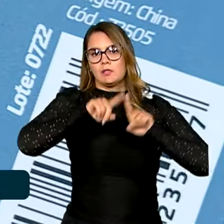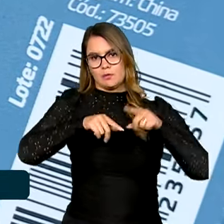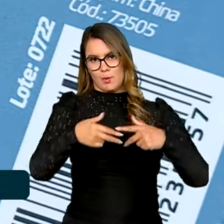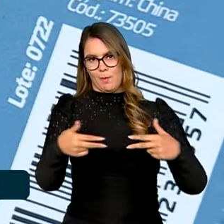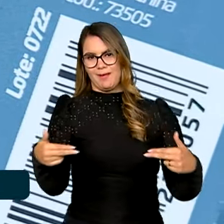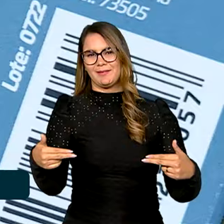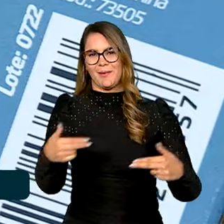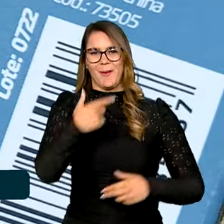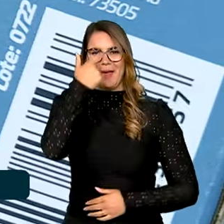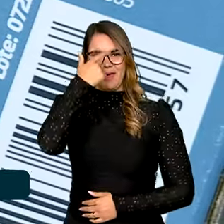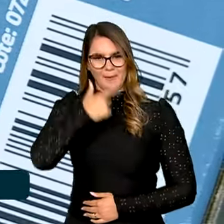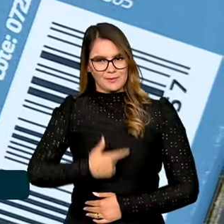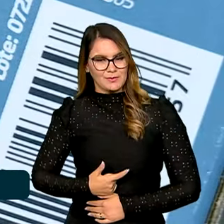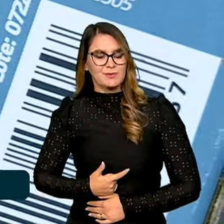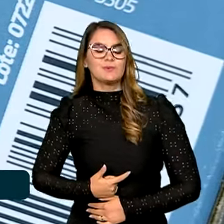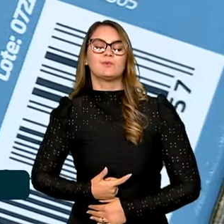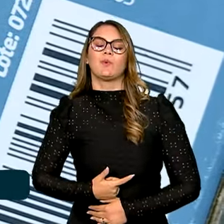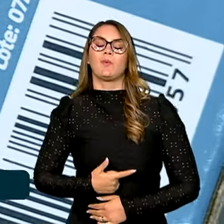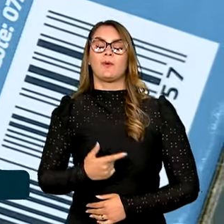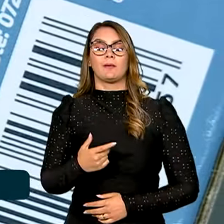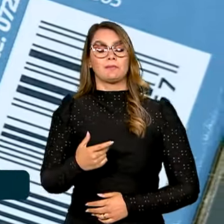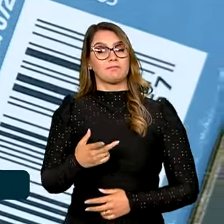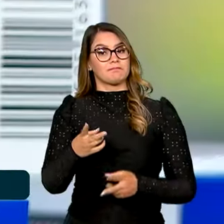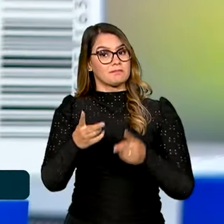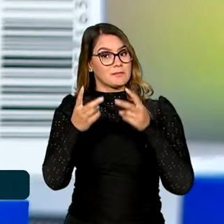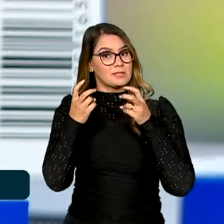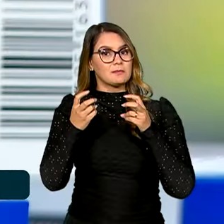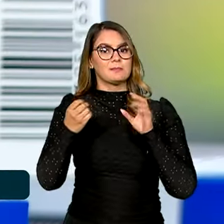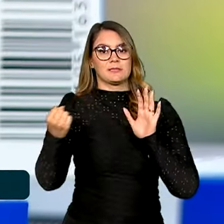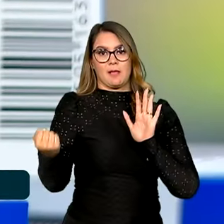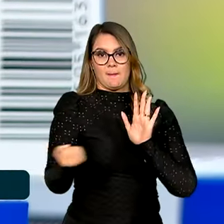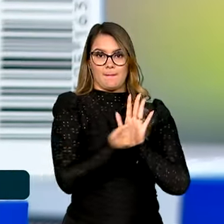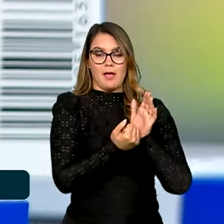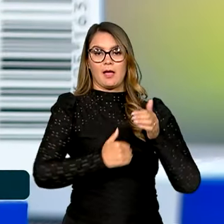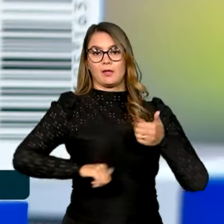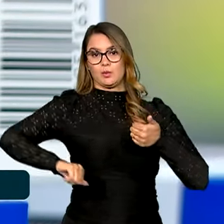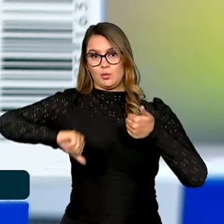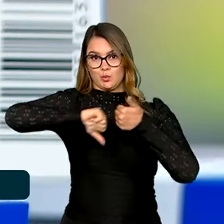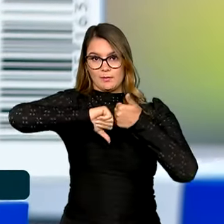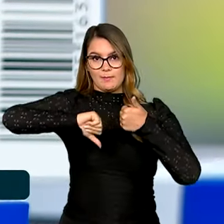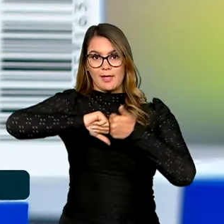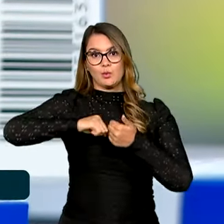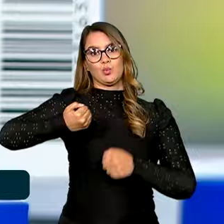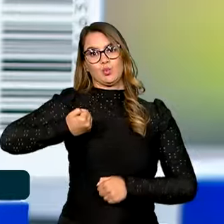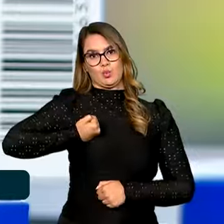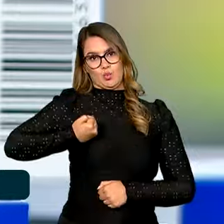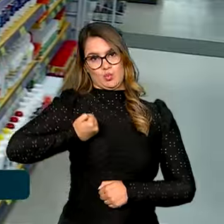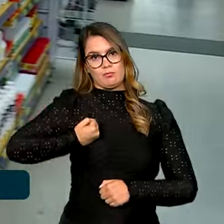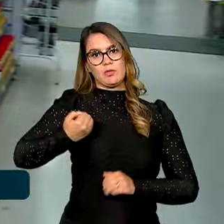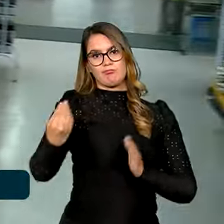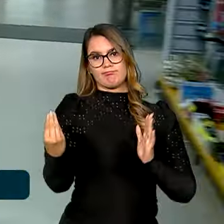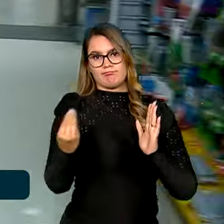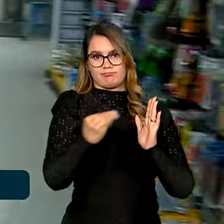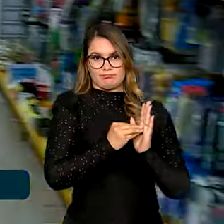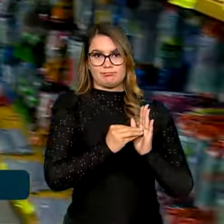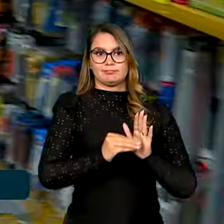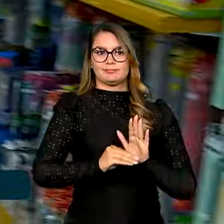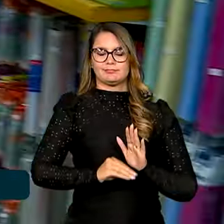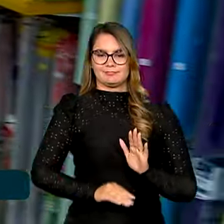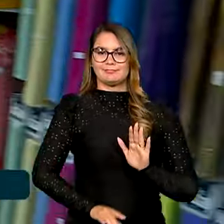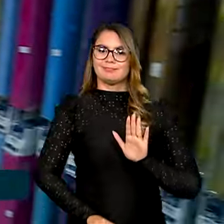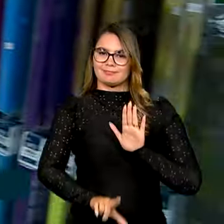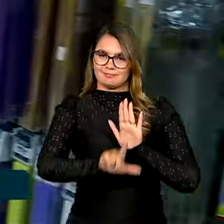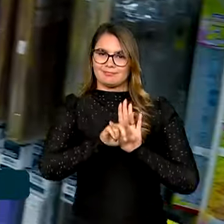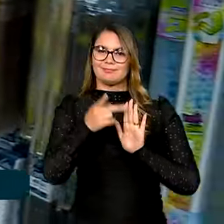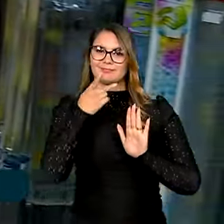O consumidor deve observar a presença do selo do Inmetro e o número do registro. A legislação diz